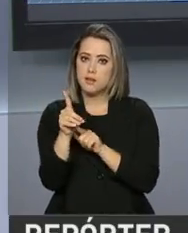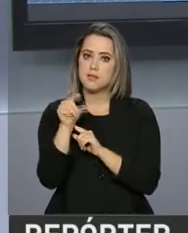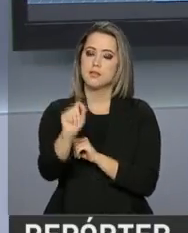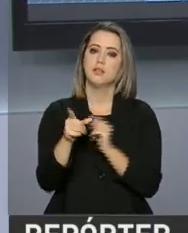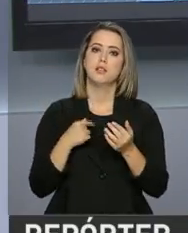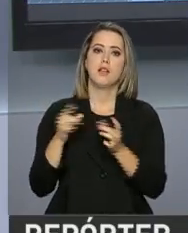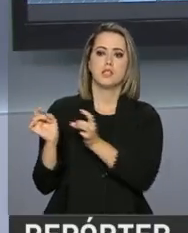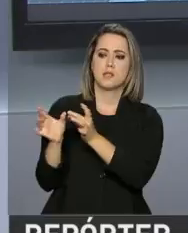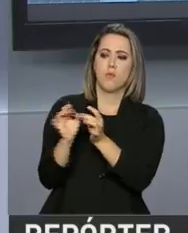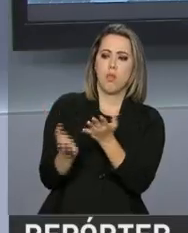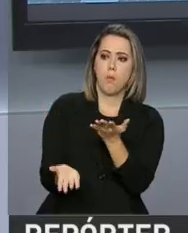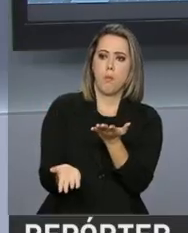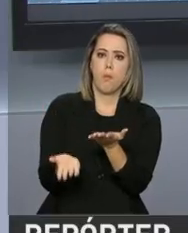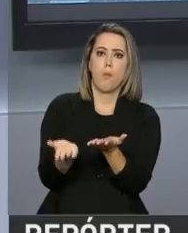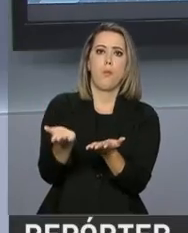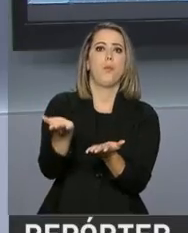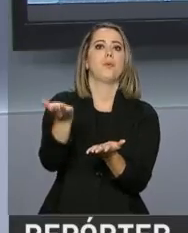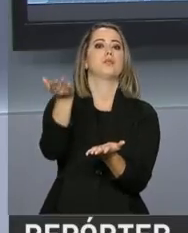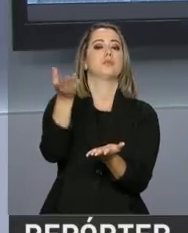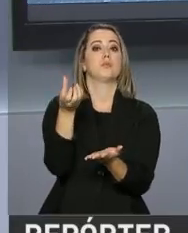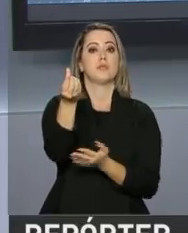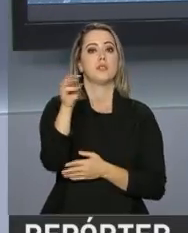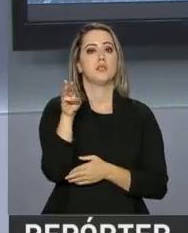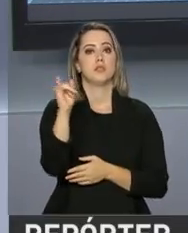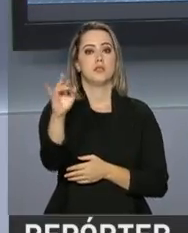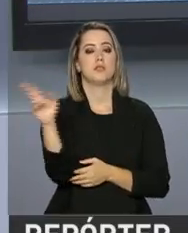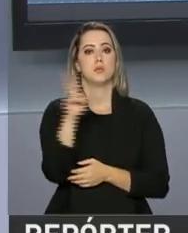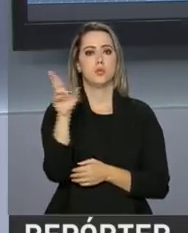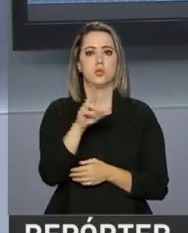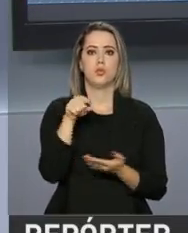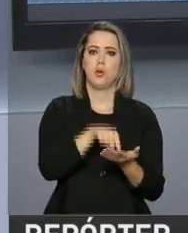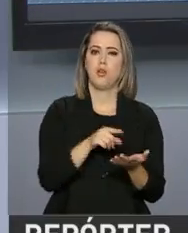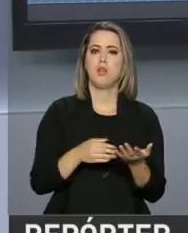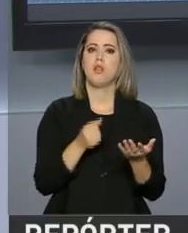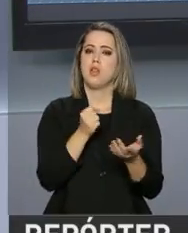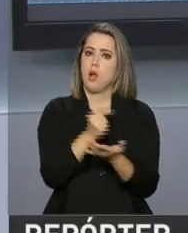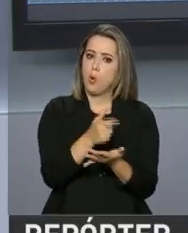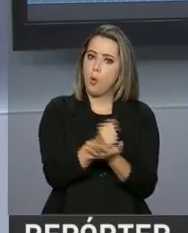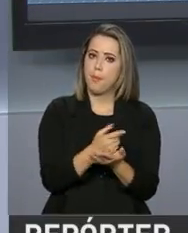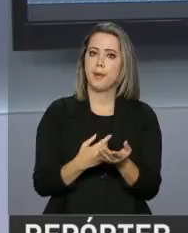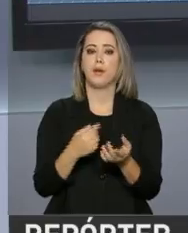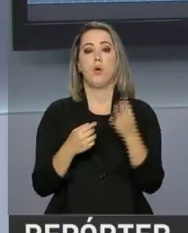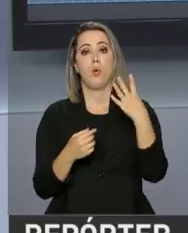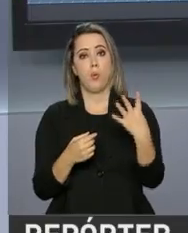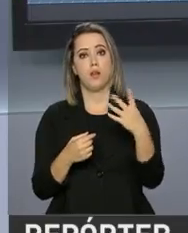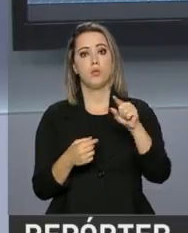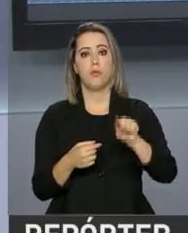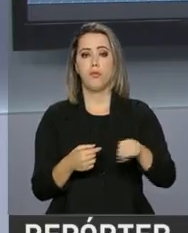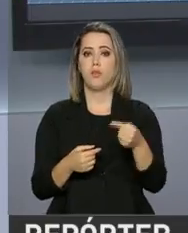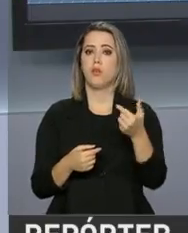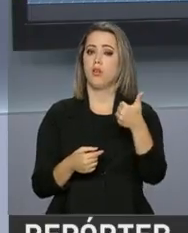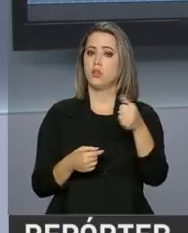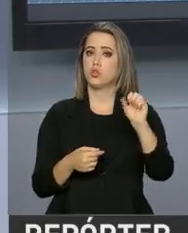exportações ultrapassaram a marca de 6 bilhões de dólares e as importações atingiram 4,18 bilhões de